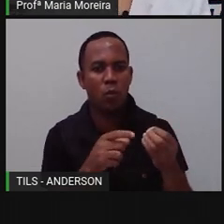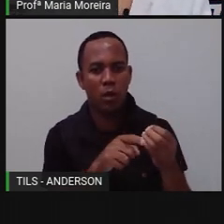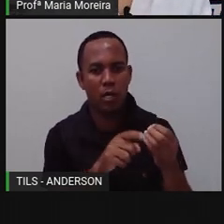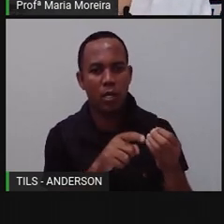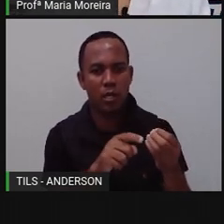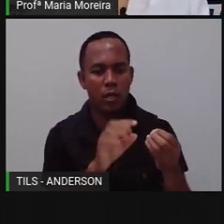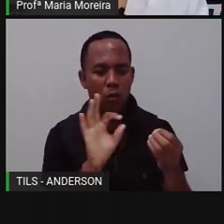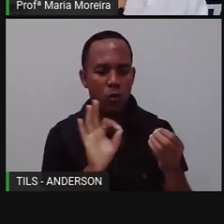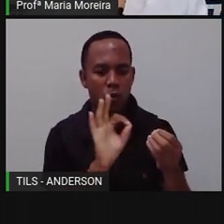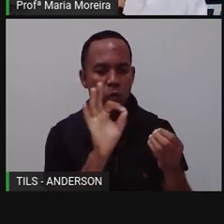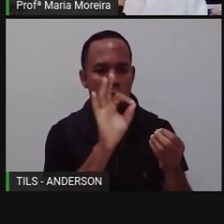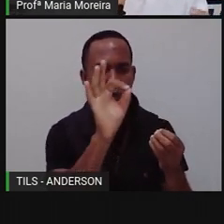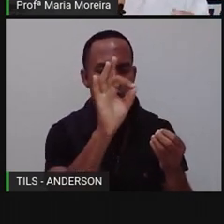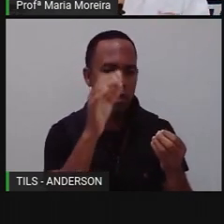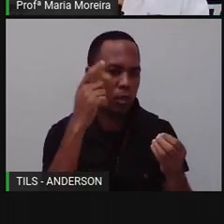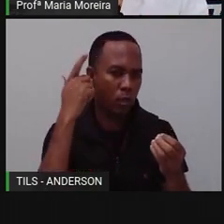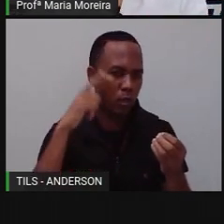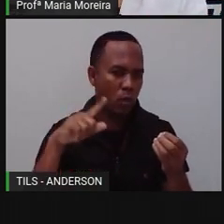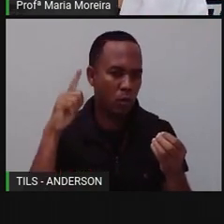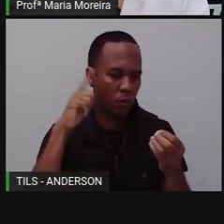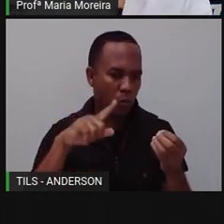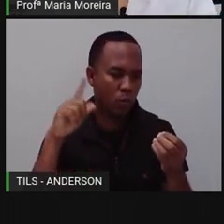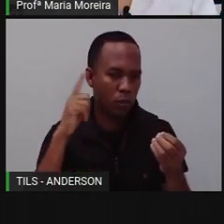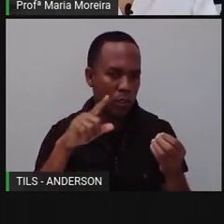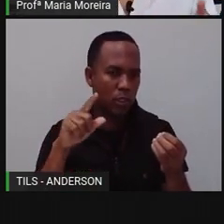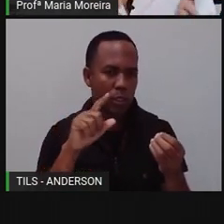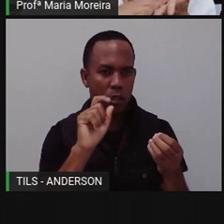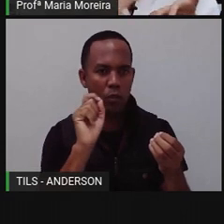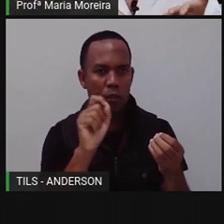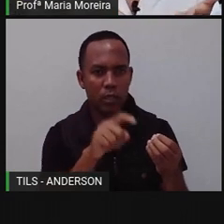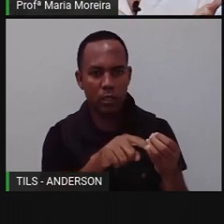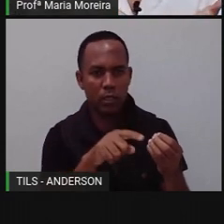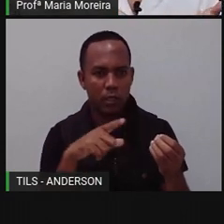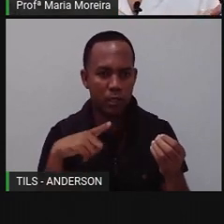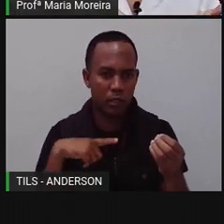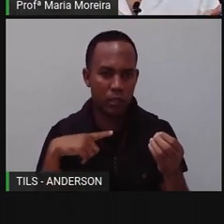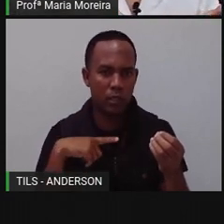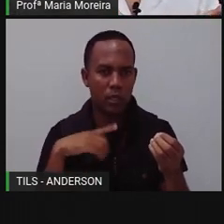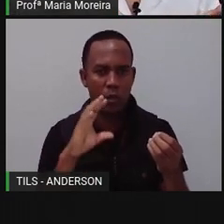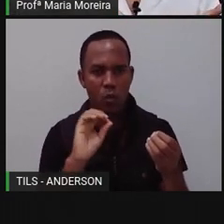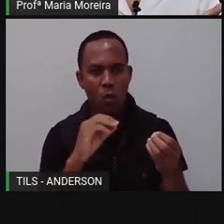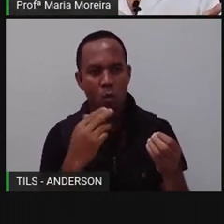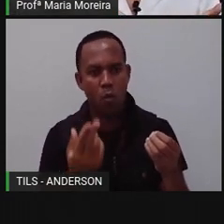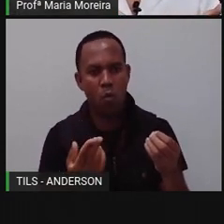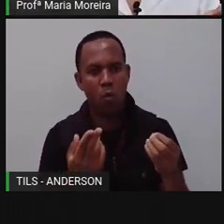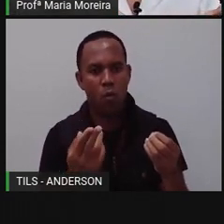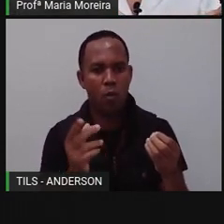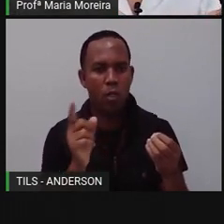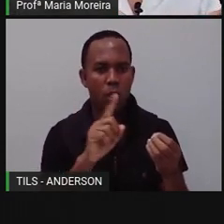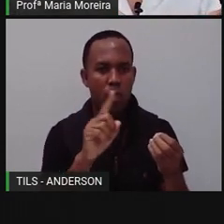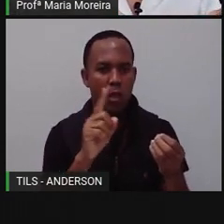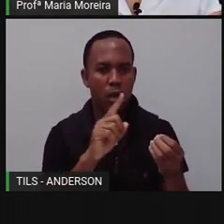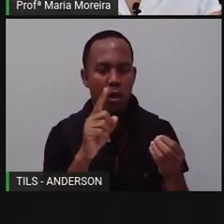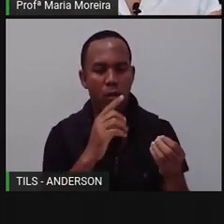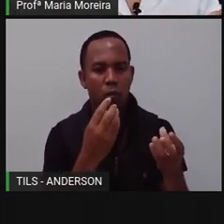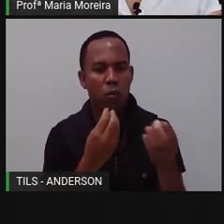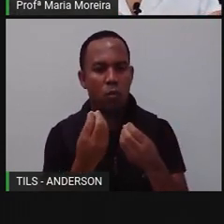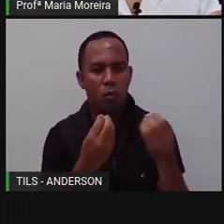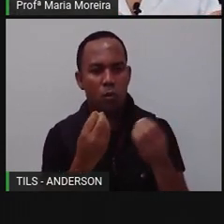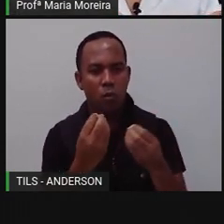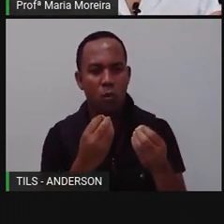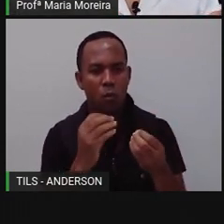né? Da fêmea, de conseguir permitir que exista essa essa proliferação desse